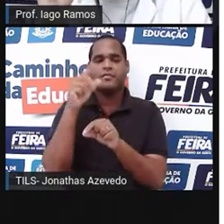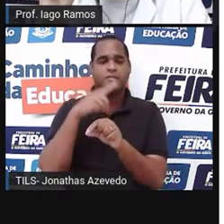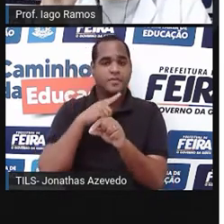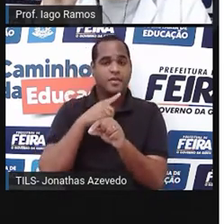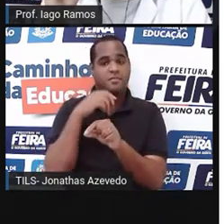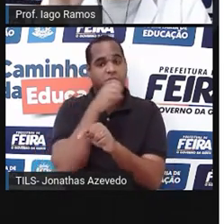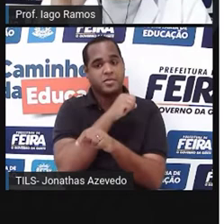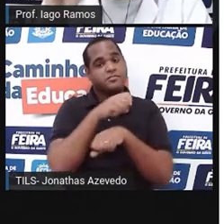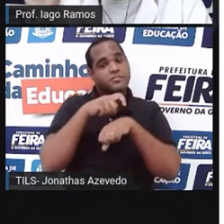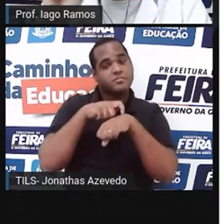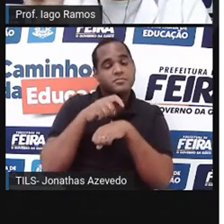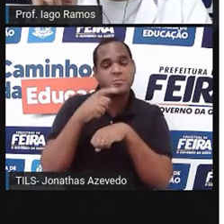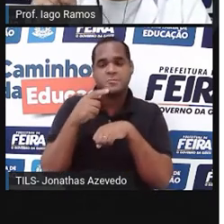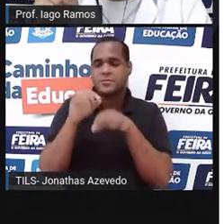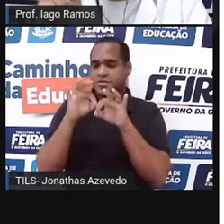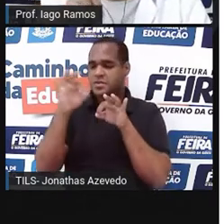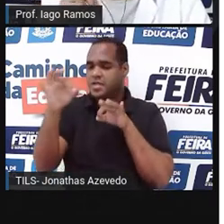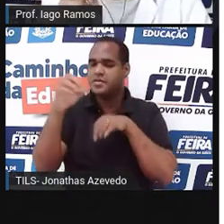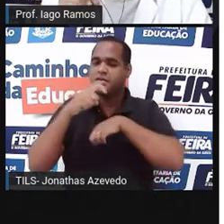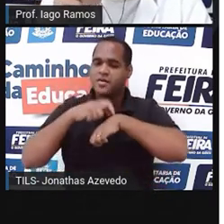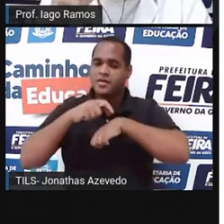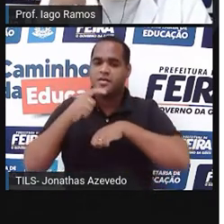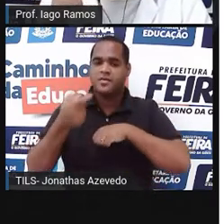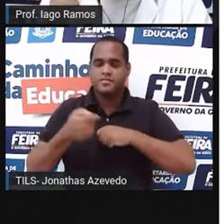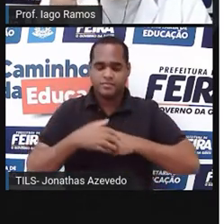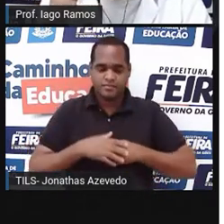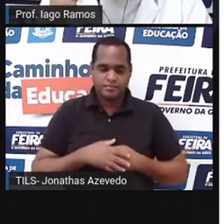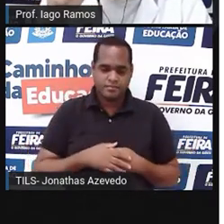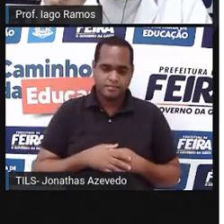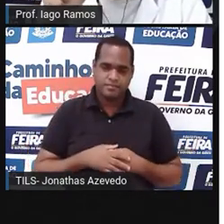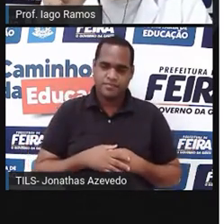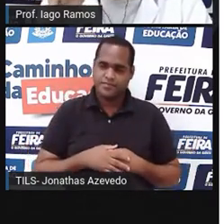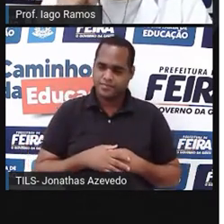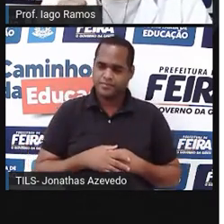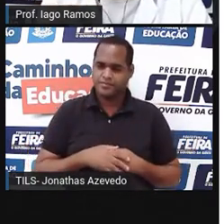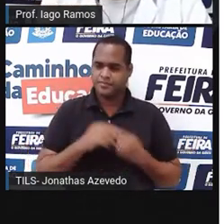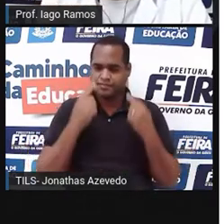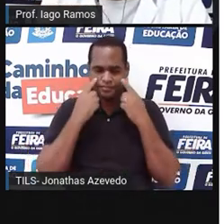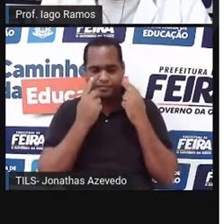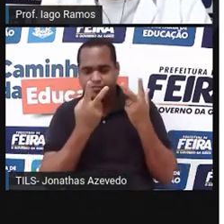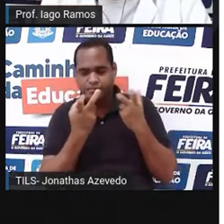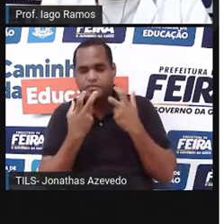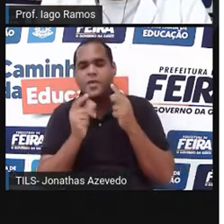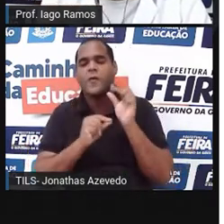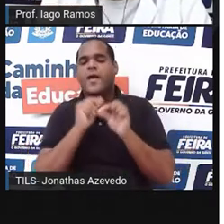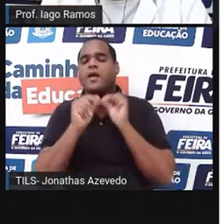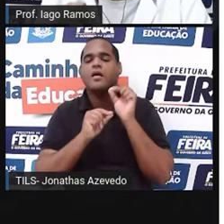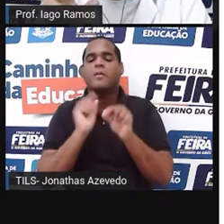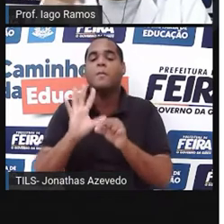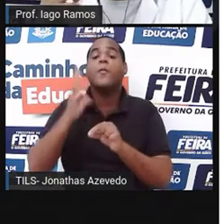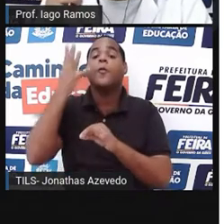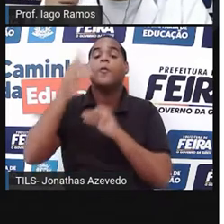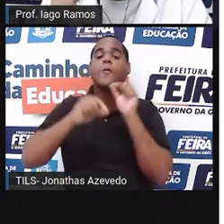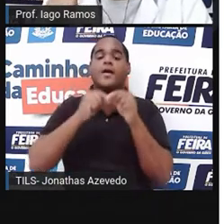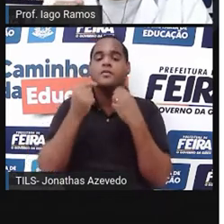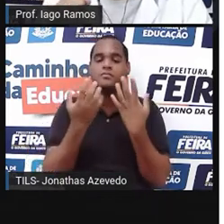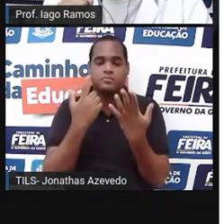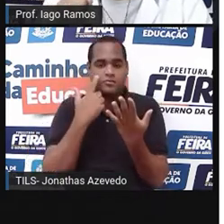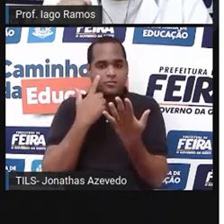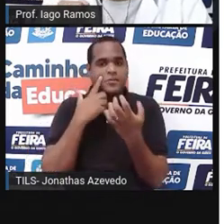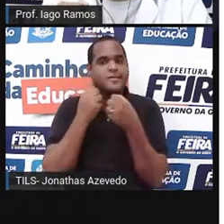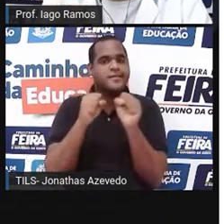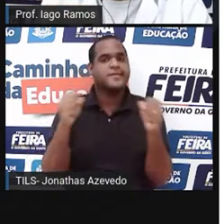velocidade e tempo, para distância e tempo e tentar perceber o que é que acontece com eles, tá bom? Com elas, as